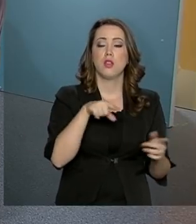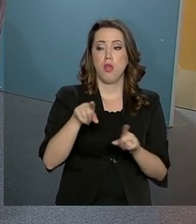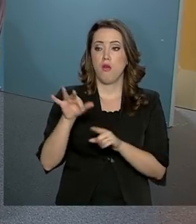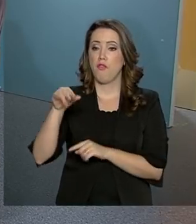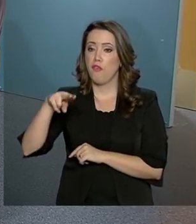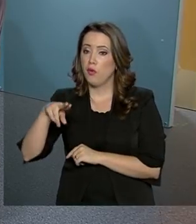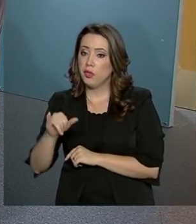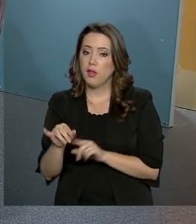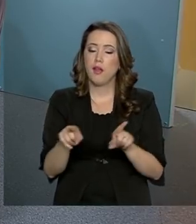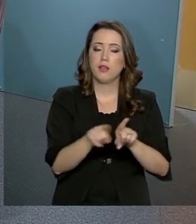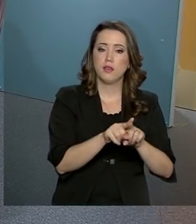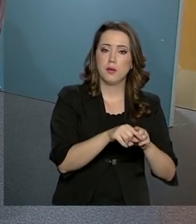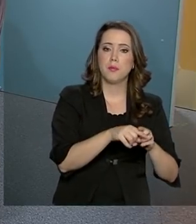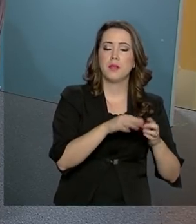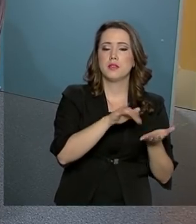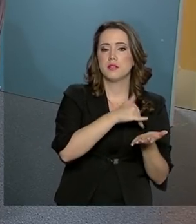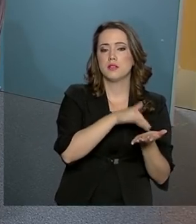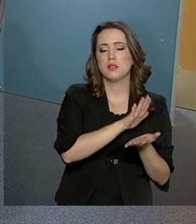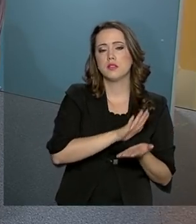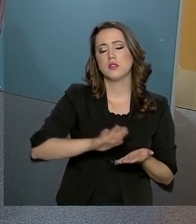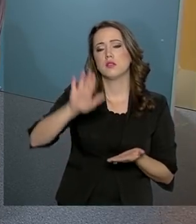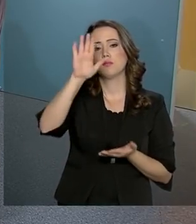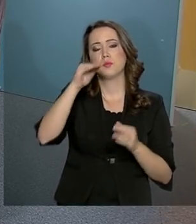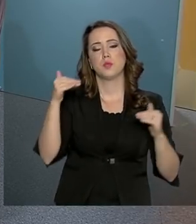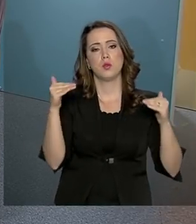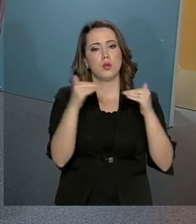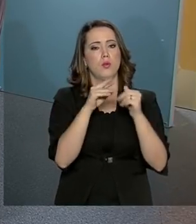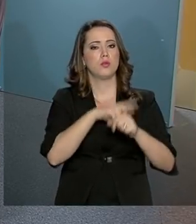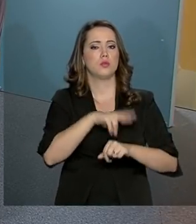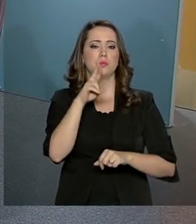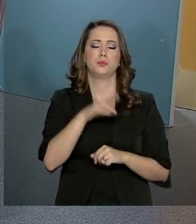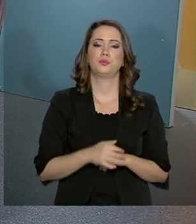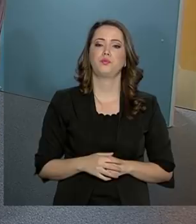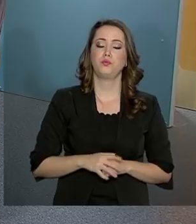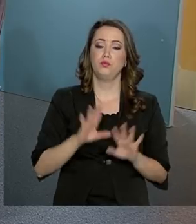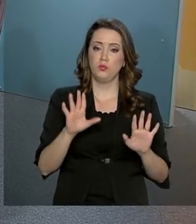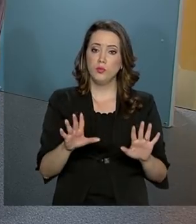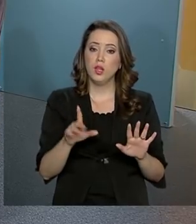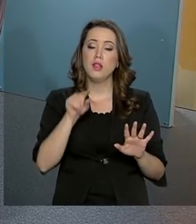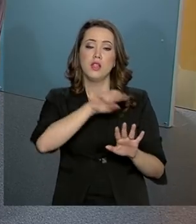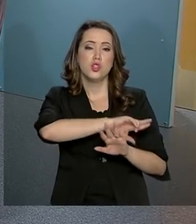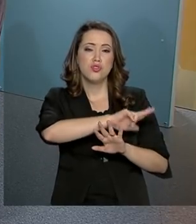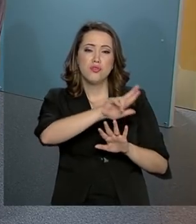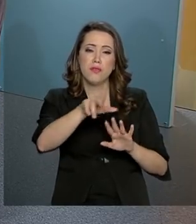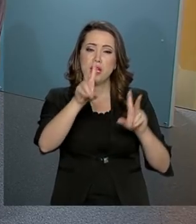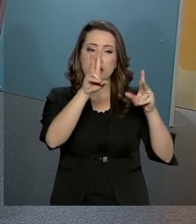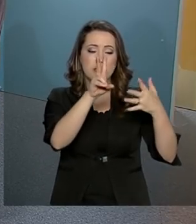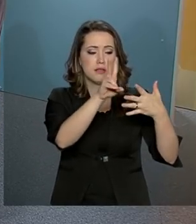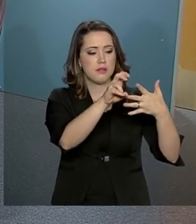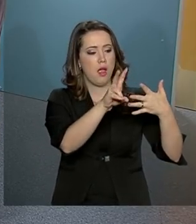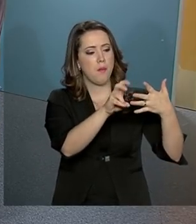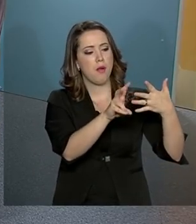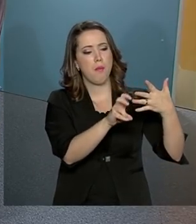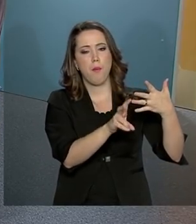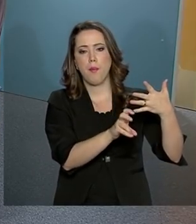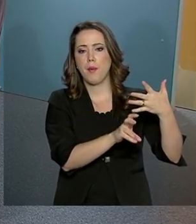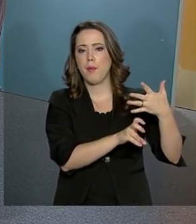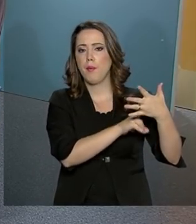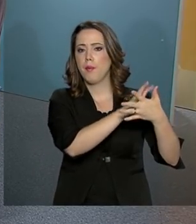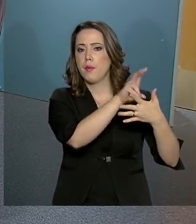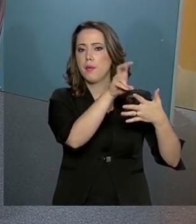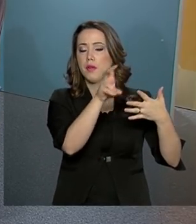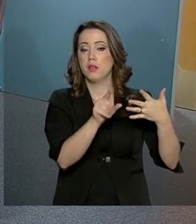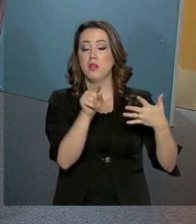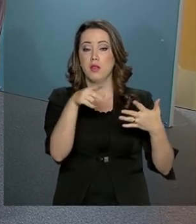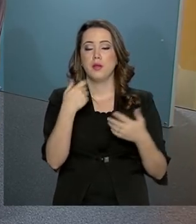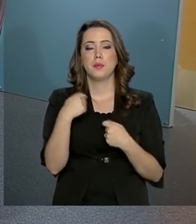Igualdade Racial. E é isso que esse Ministério vem. E detalhe, a transversalidade do tema. Quando eu falo de Secretaria da Criança, eu tenho que lembrar